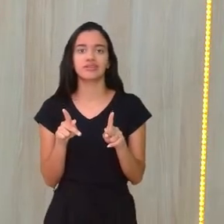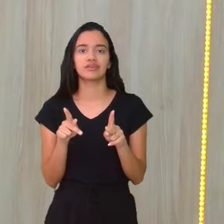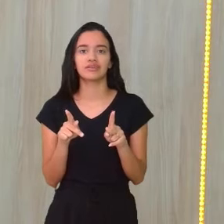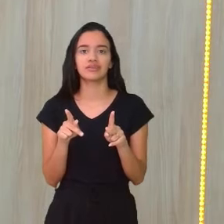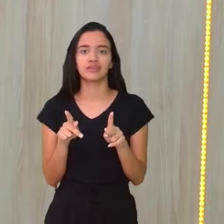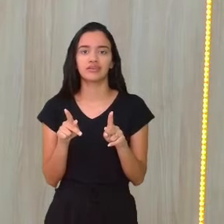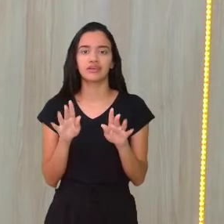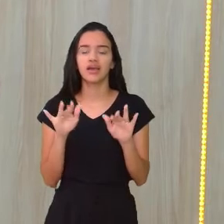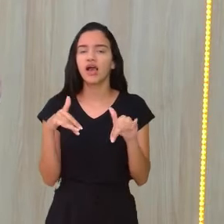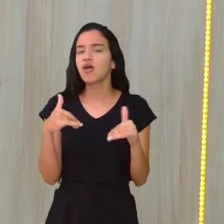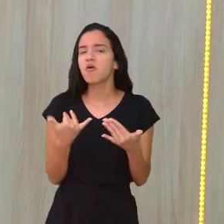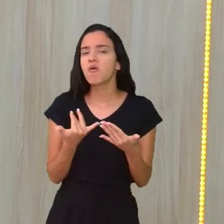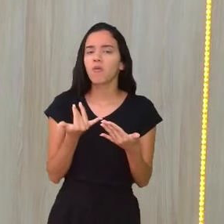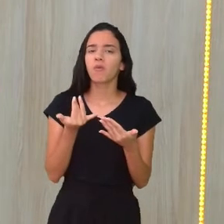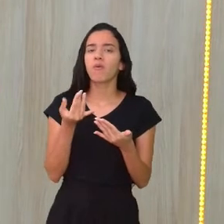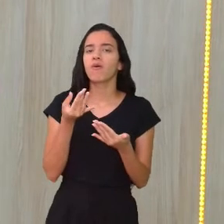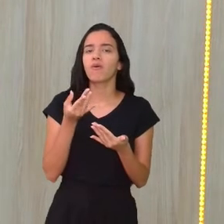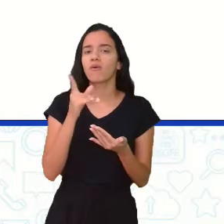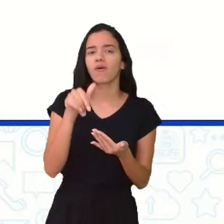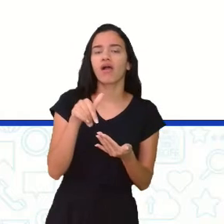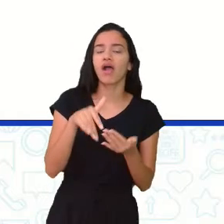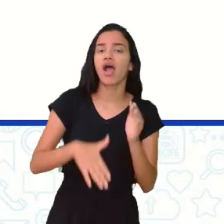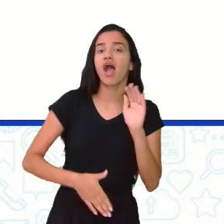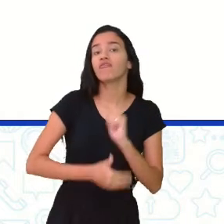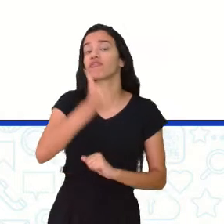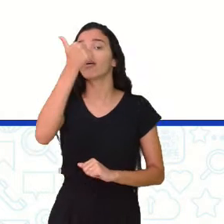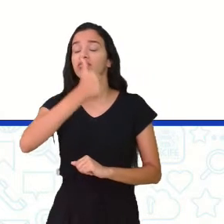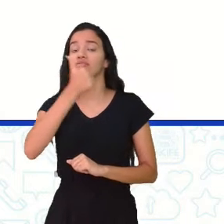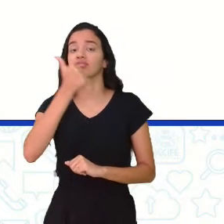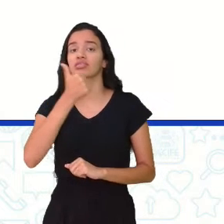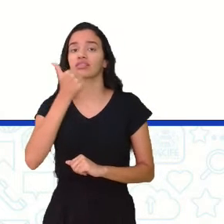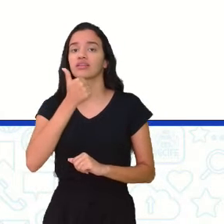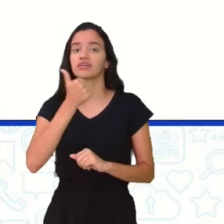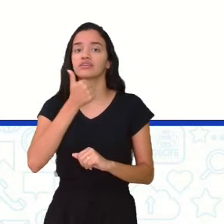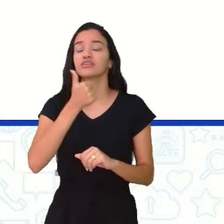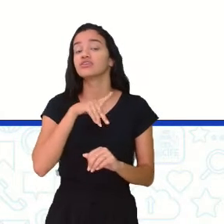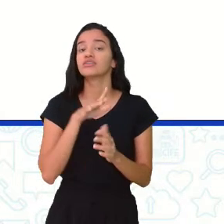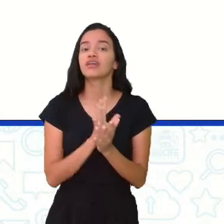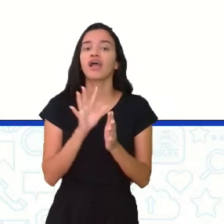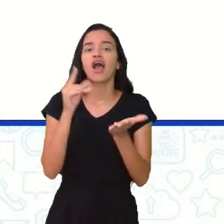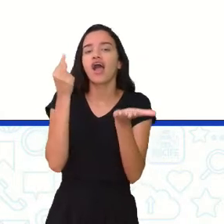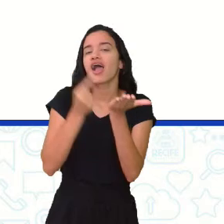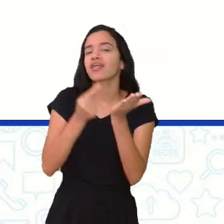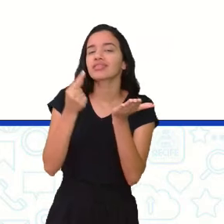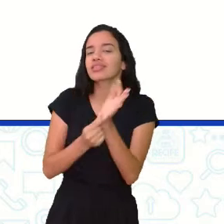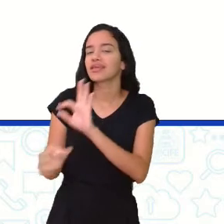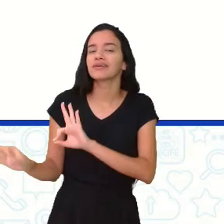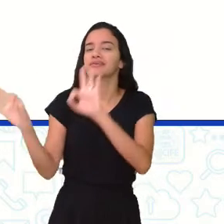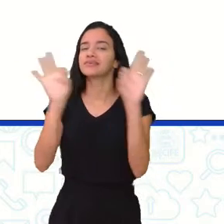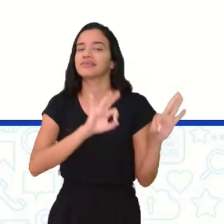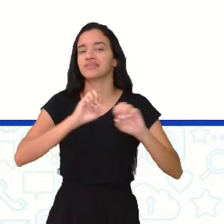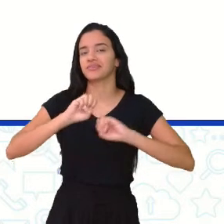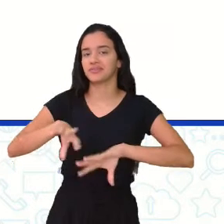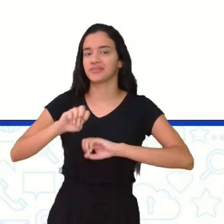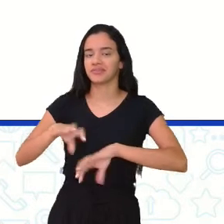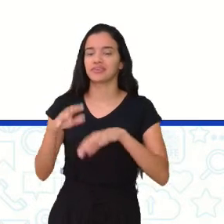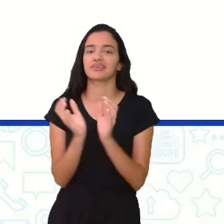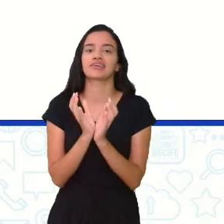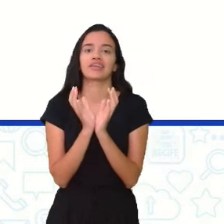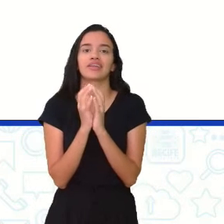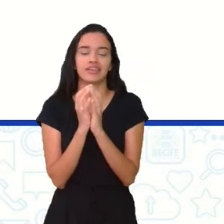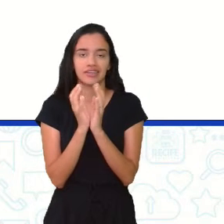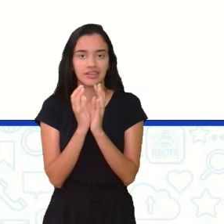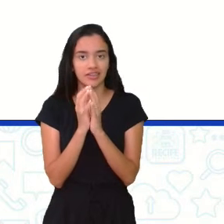Qual a vantagem de a gente estar assistindo com o aplicativo do Educa Recife? A